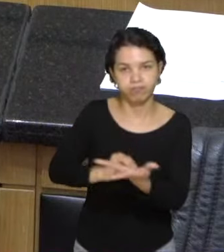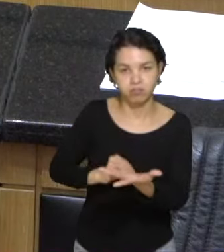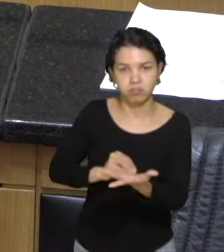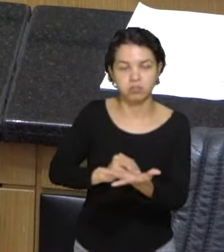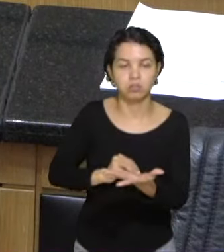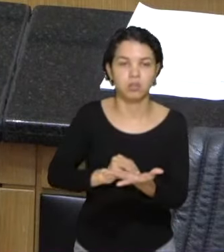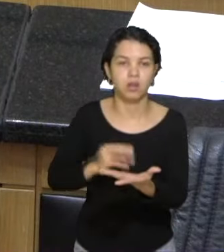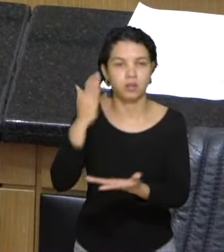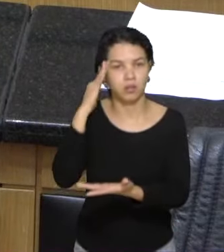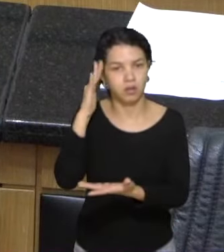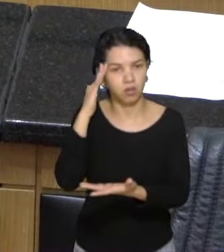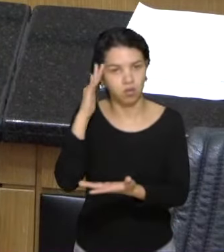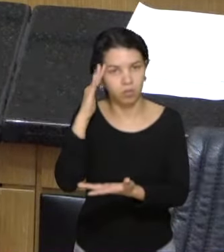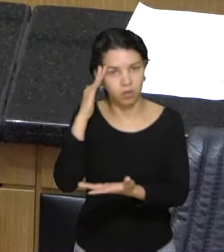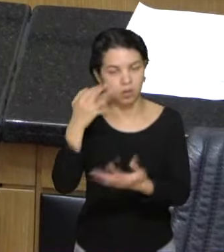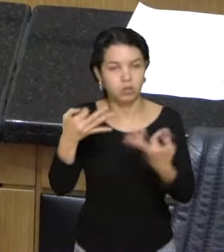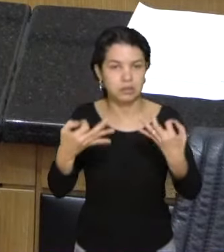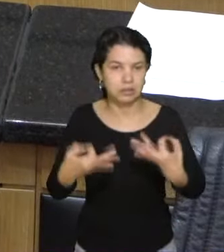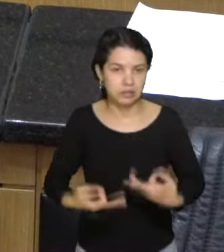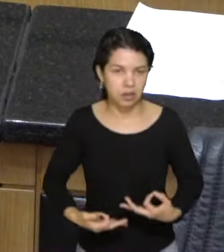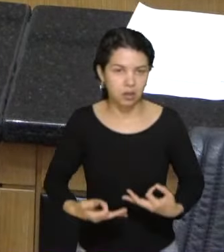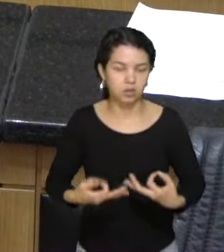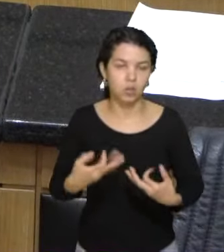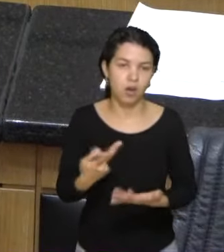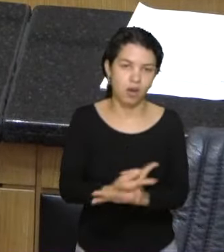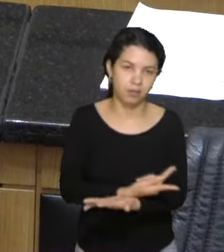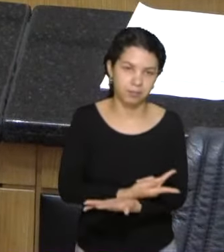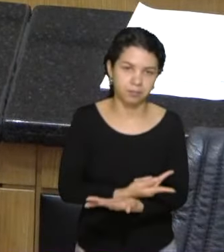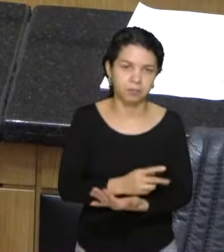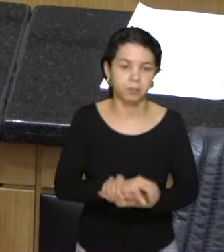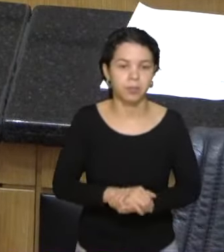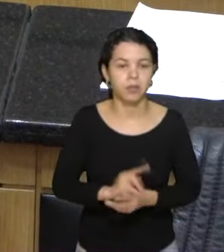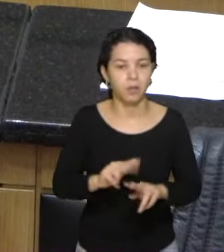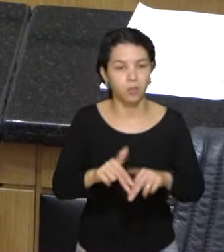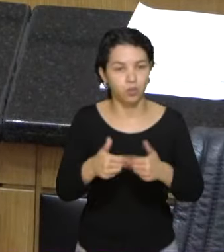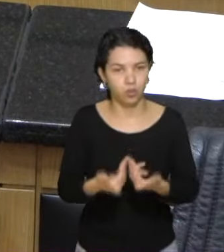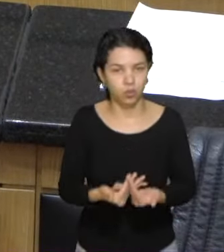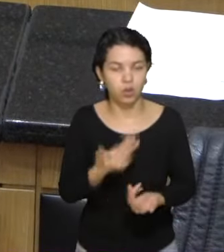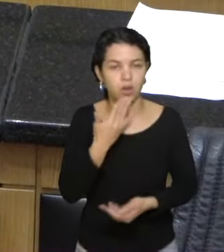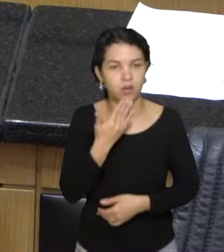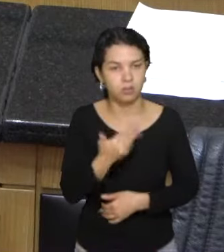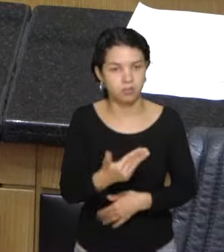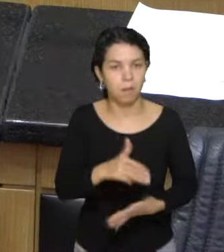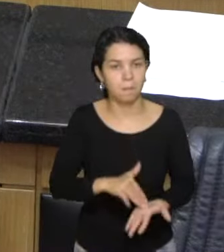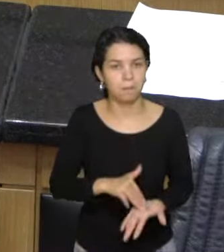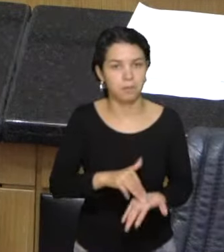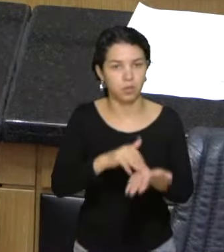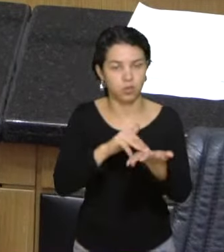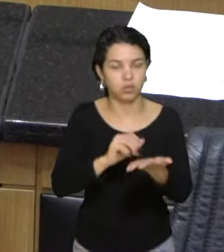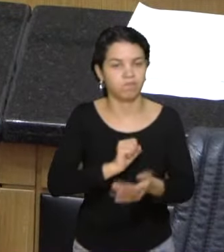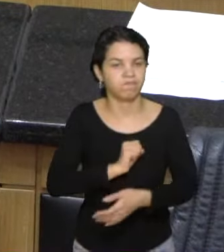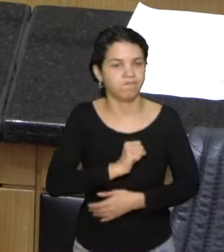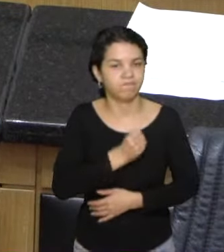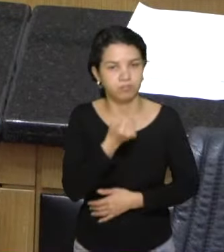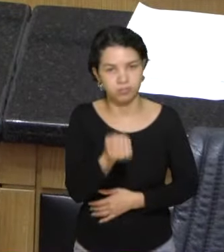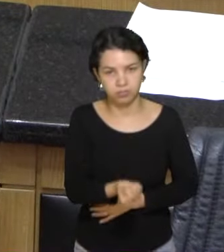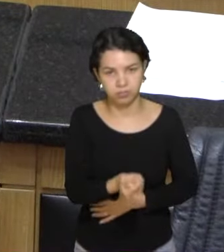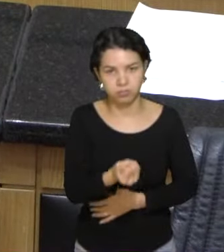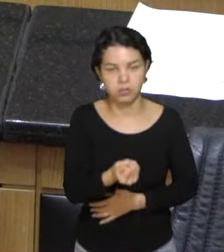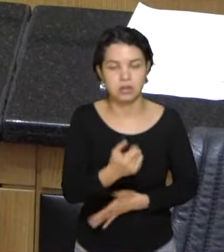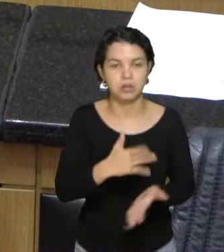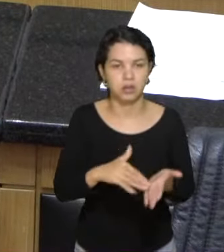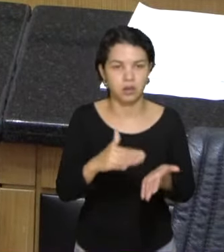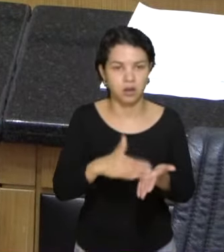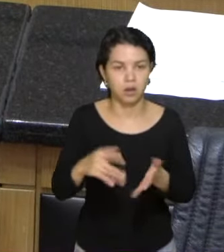entendem ser certo ou errado. Por isso, o nosso requerimento, a nossa moção de repúdio à Secretaria